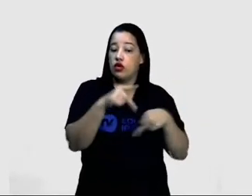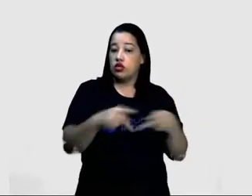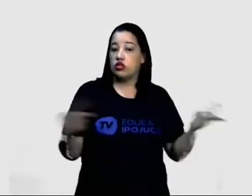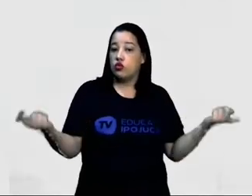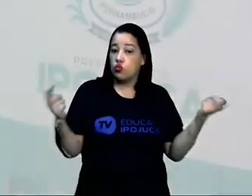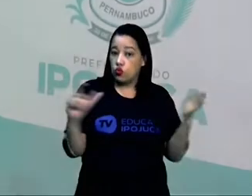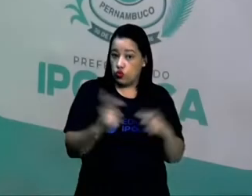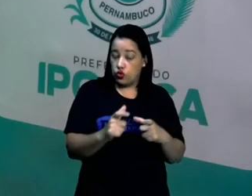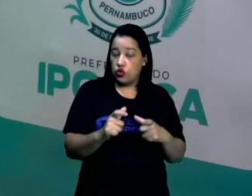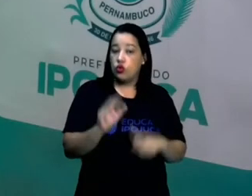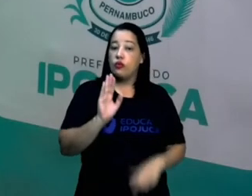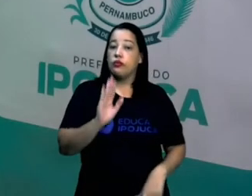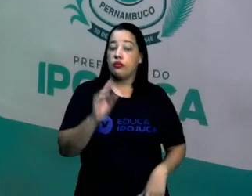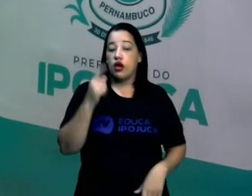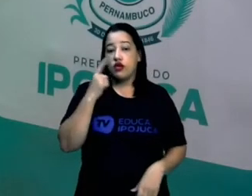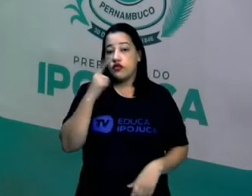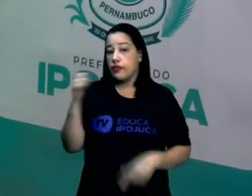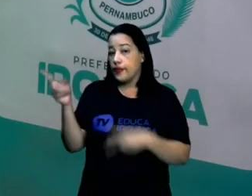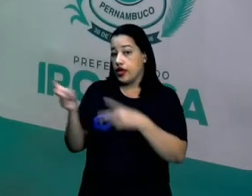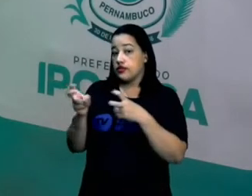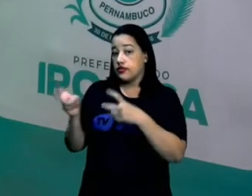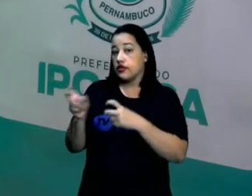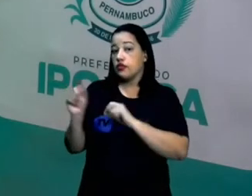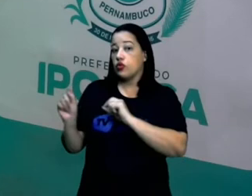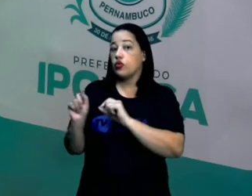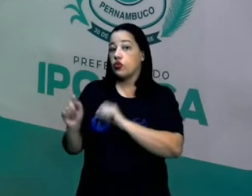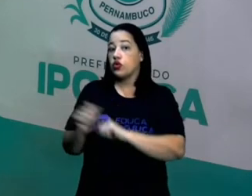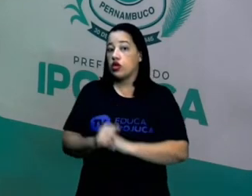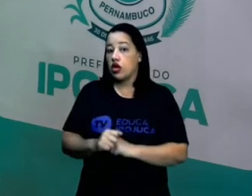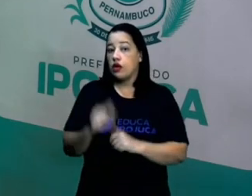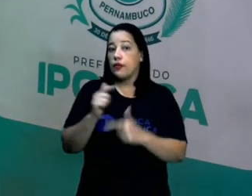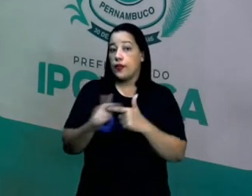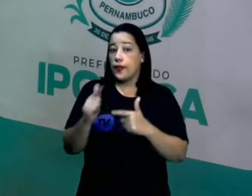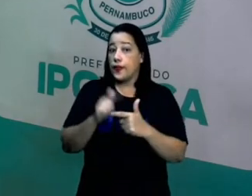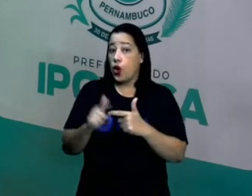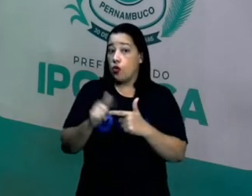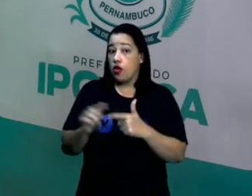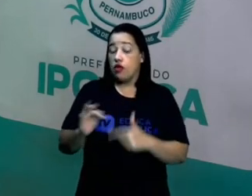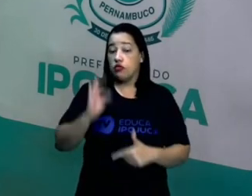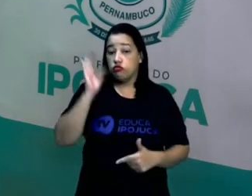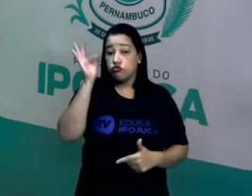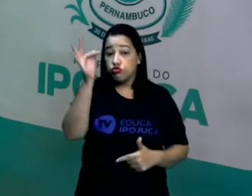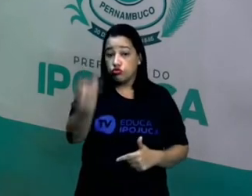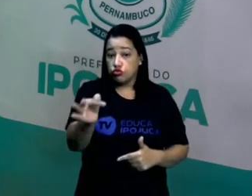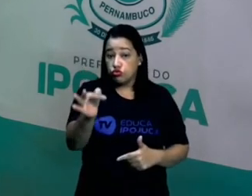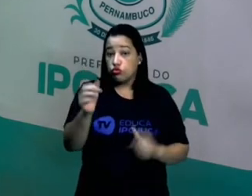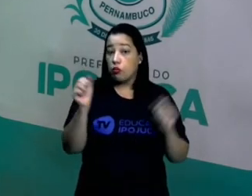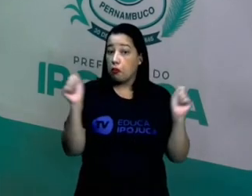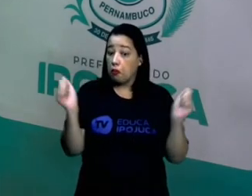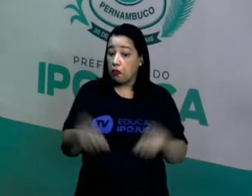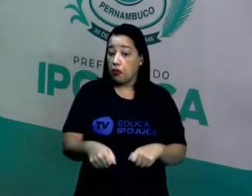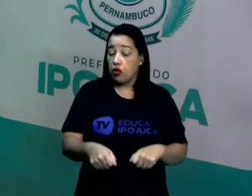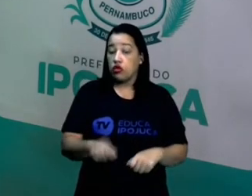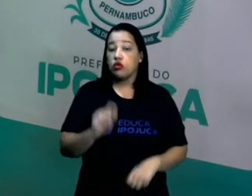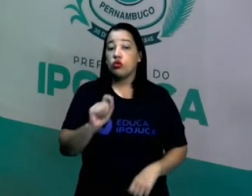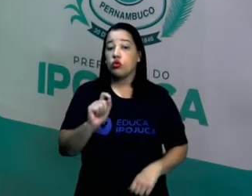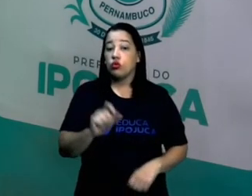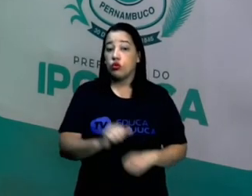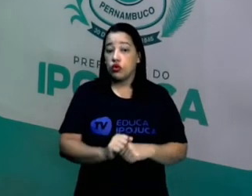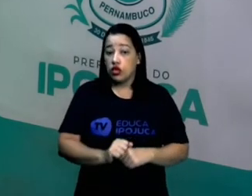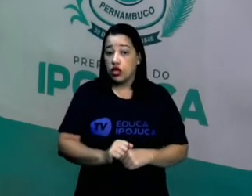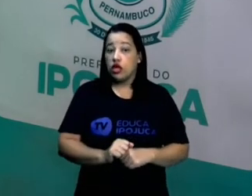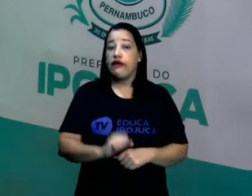porém, a gente vê, enxerga nela aí um problema que pode vir a acontecer no futuro, que é a questão da